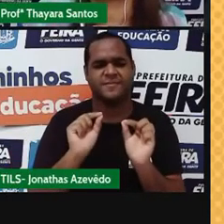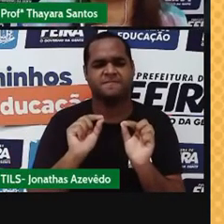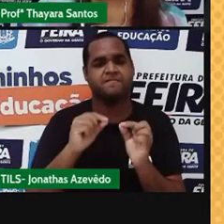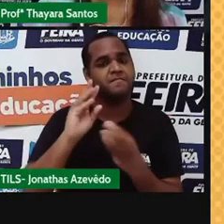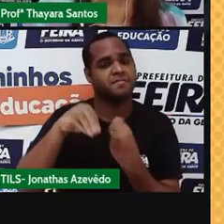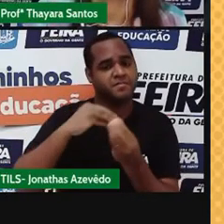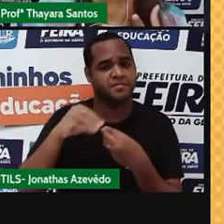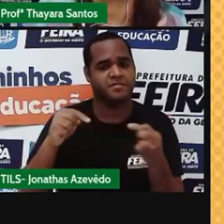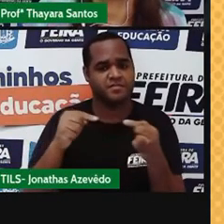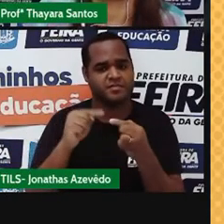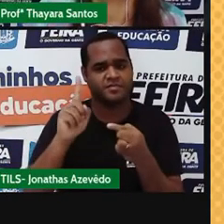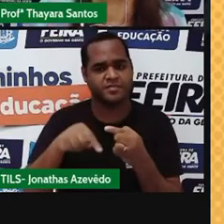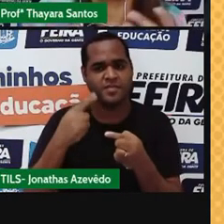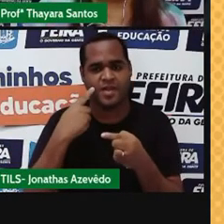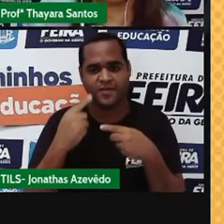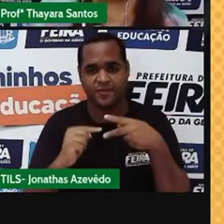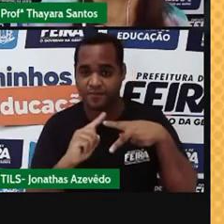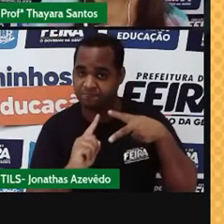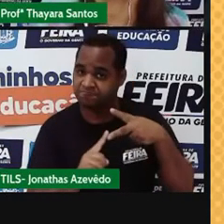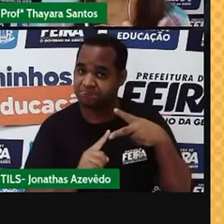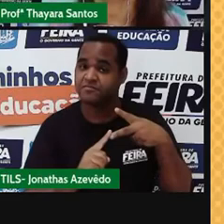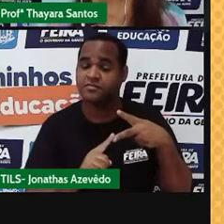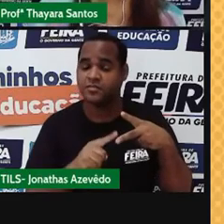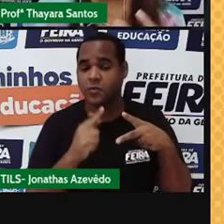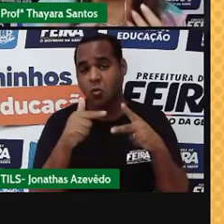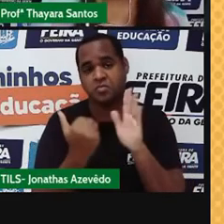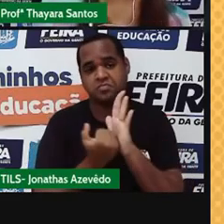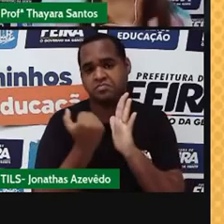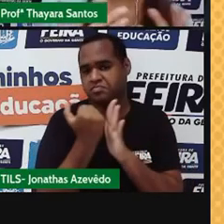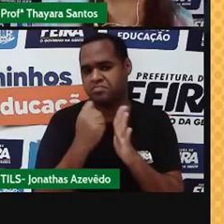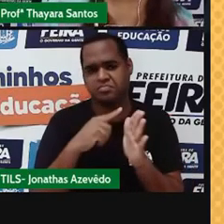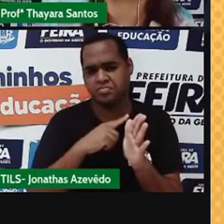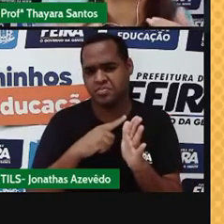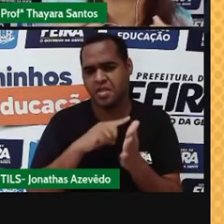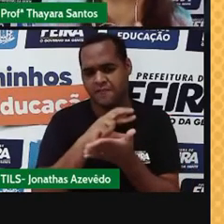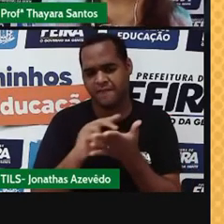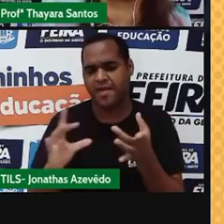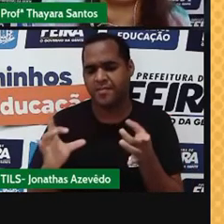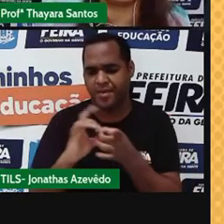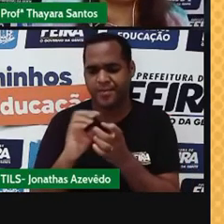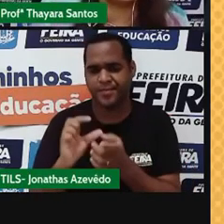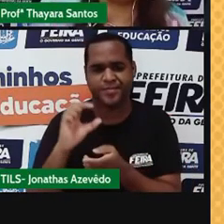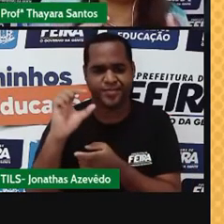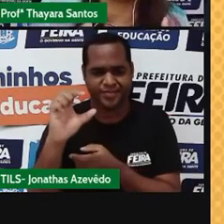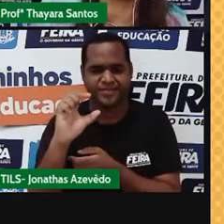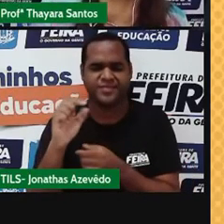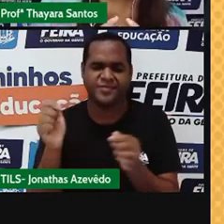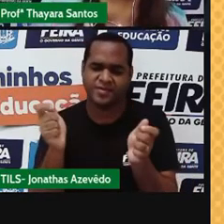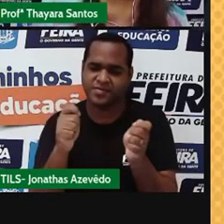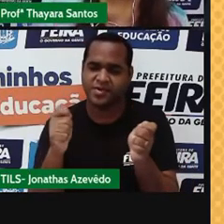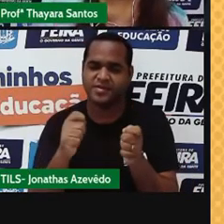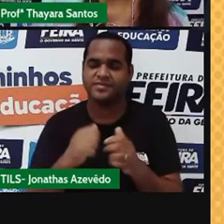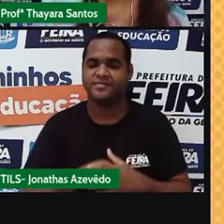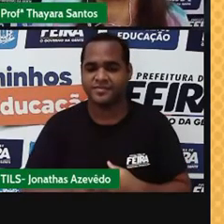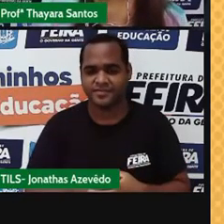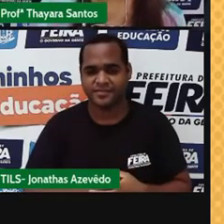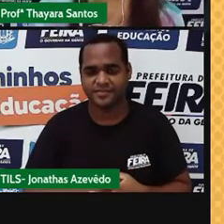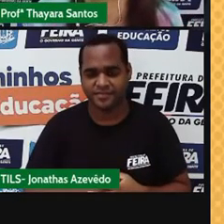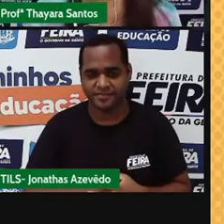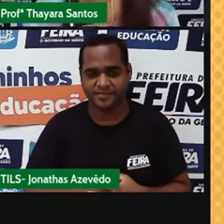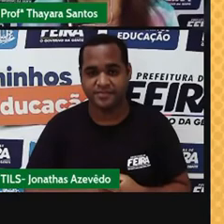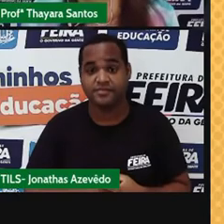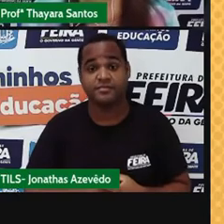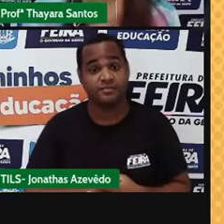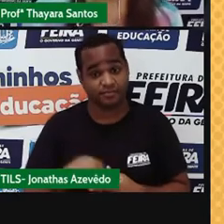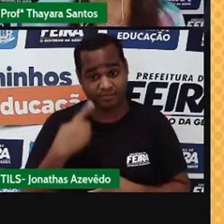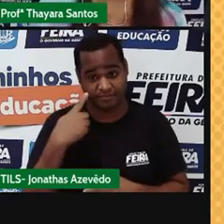mistura é, na verdade, formada por duas ou mais substâncias que se juntam. E cada uma dessas substâncias vai passar